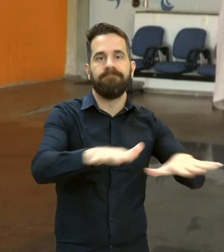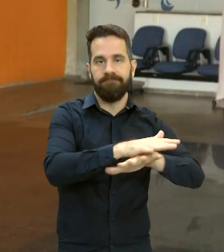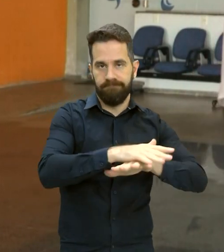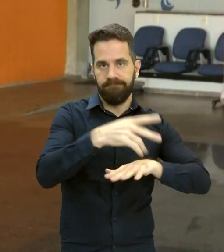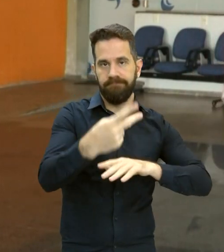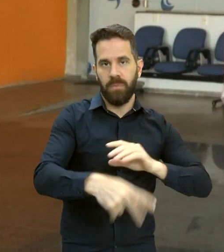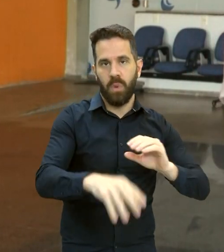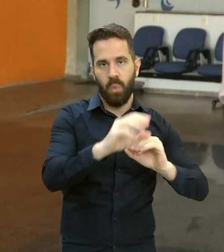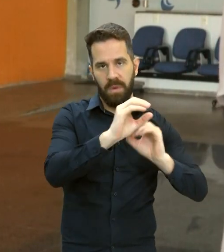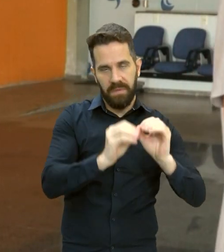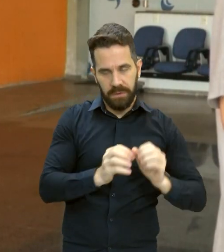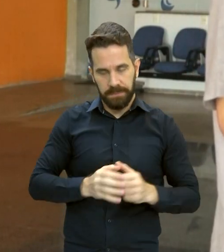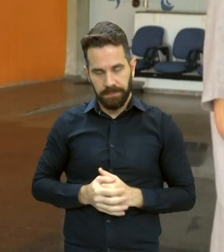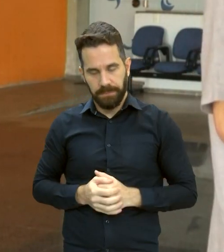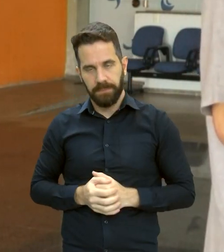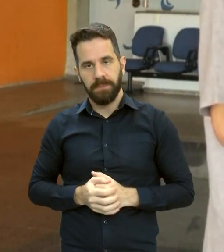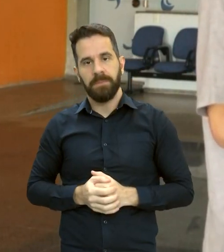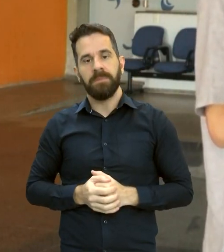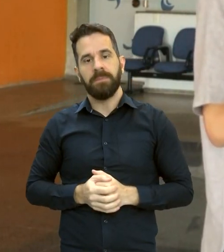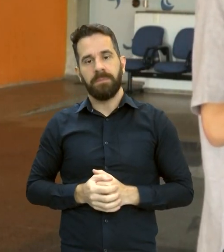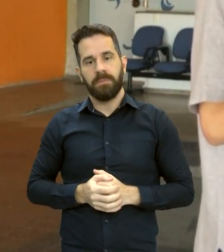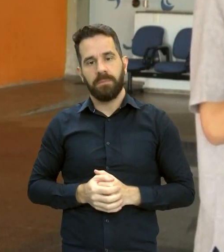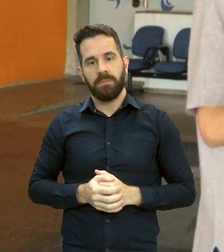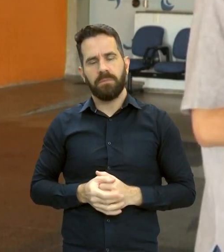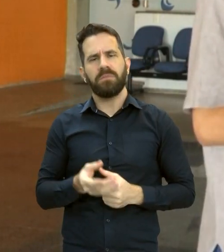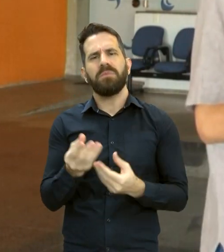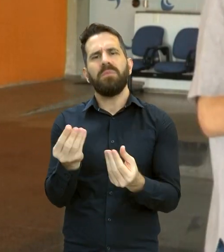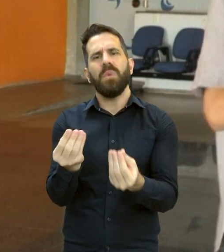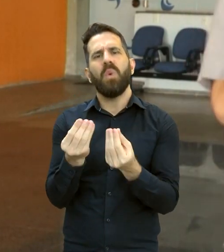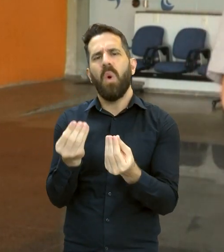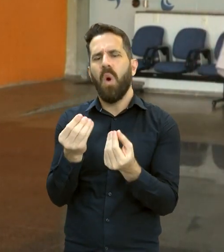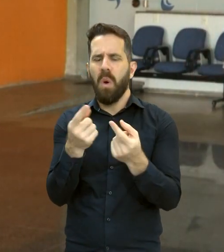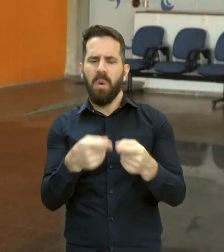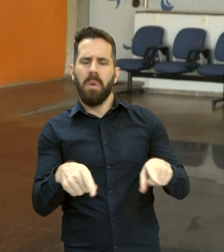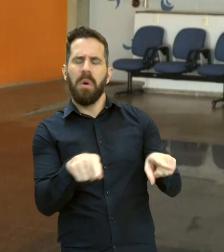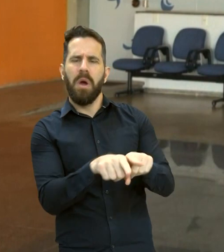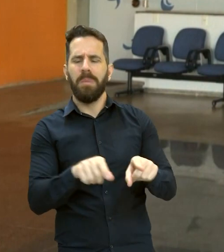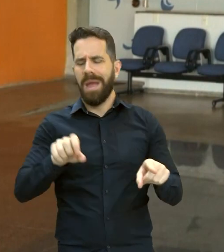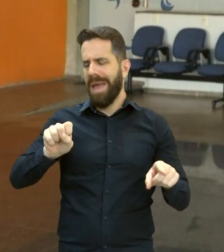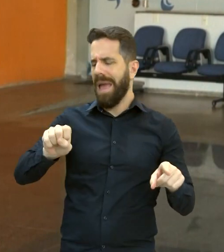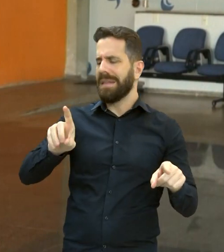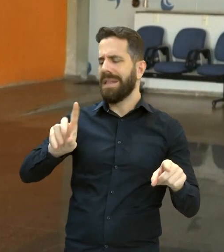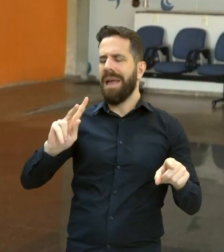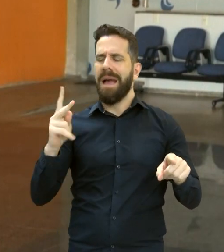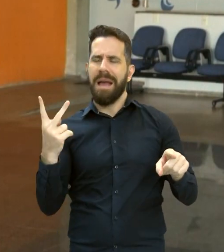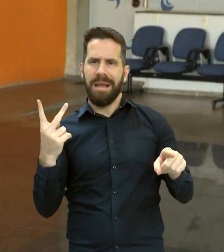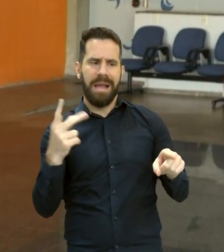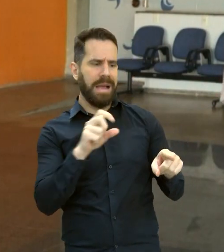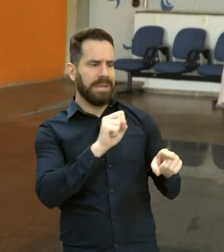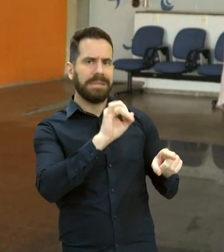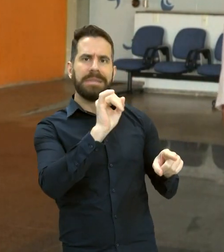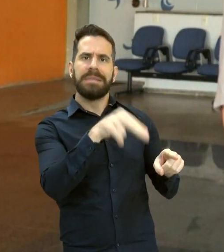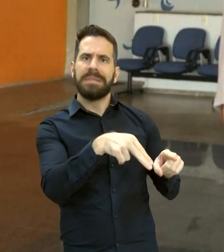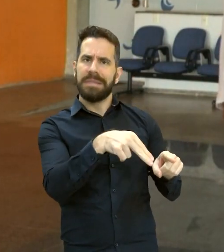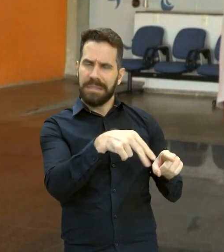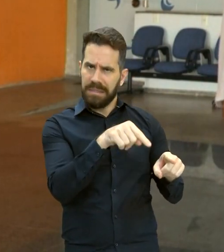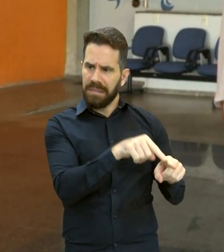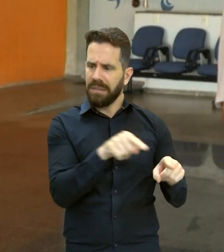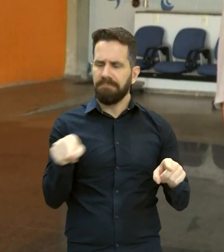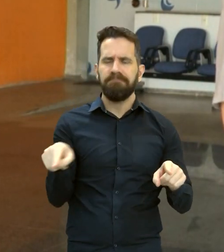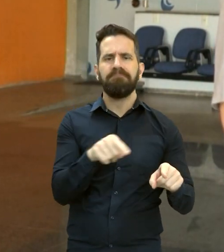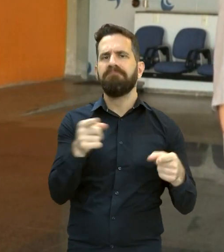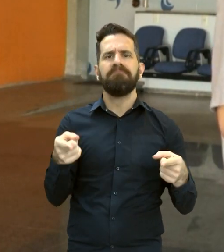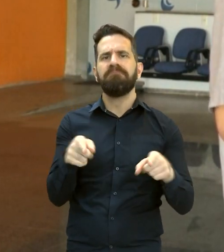essa articulação entre a SDH e a SIM, que é a Secretaria de Inclusão, no que se refere à